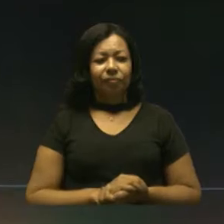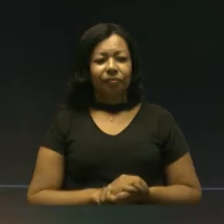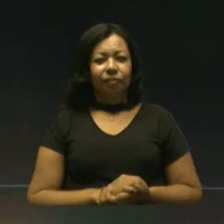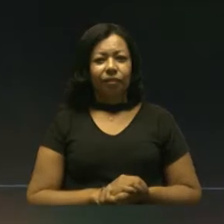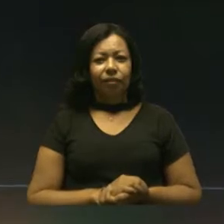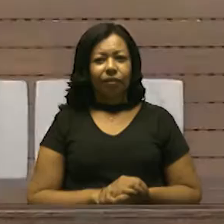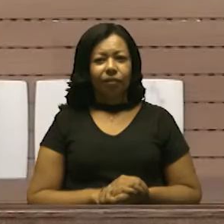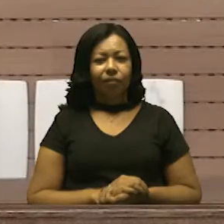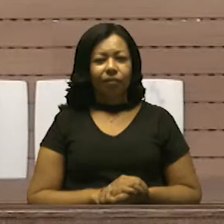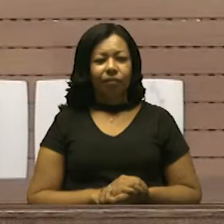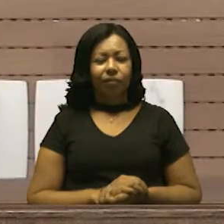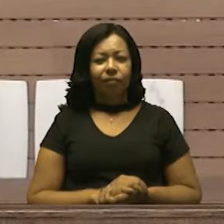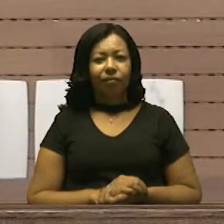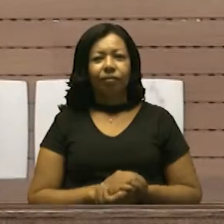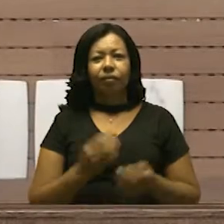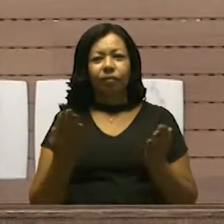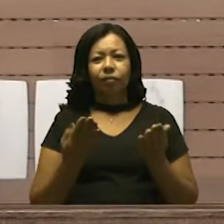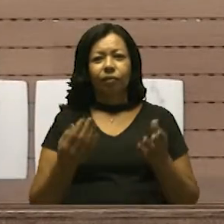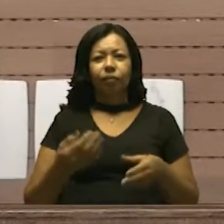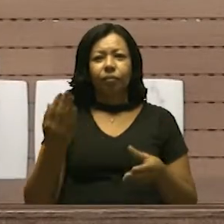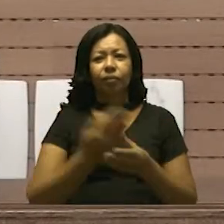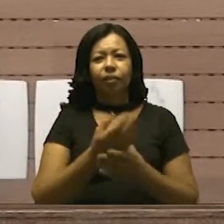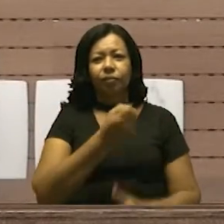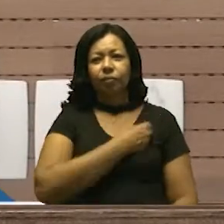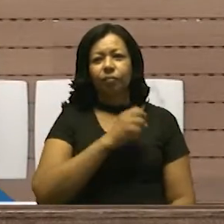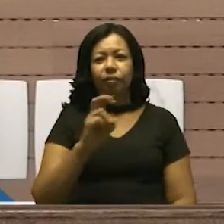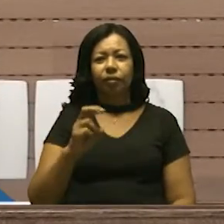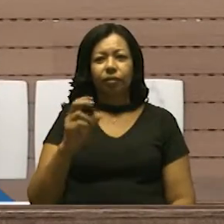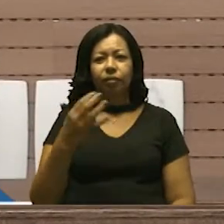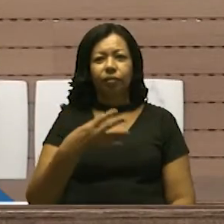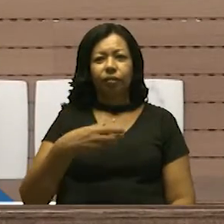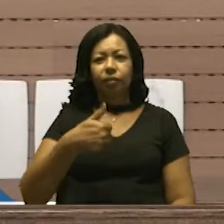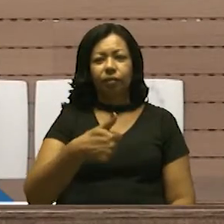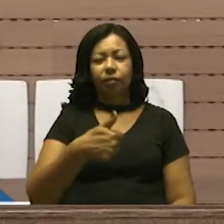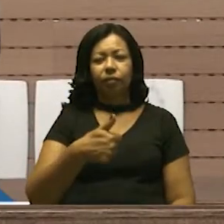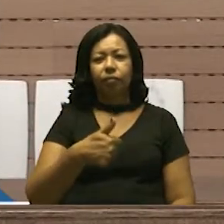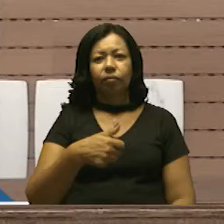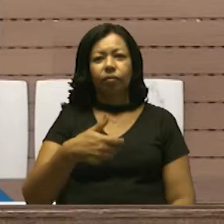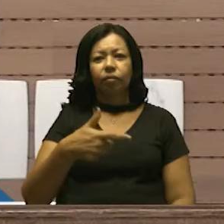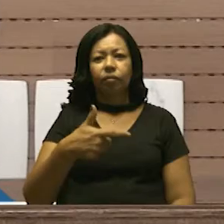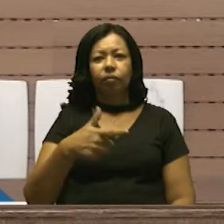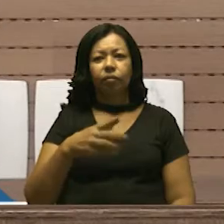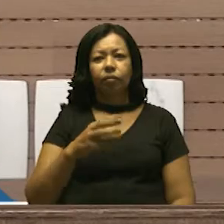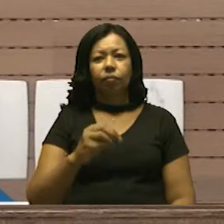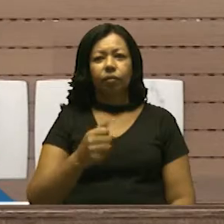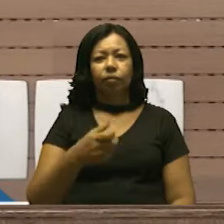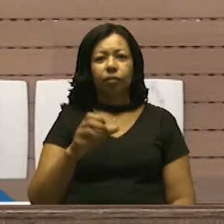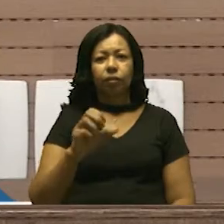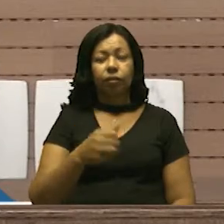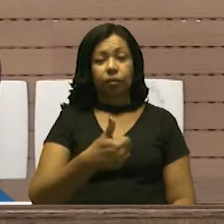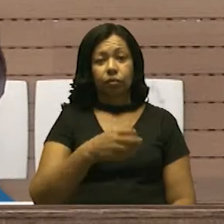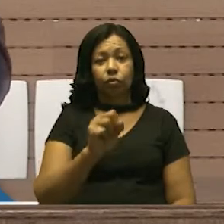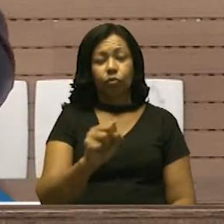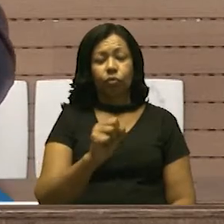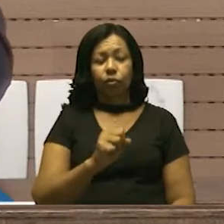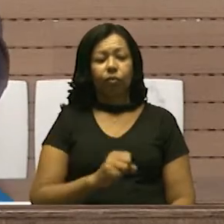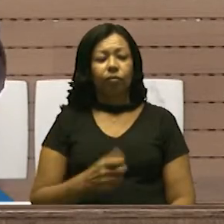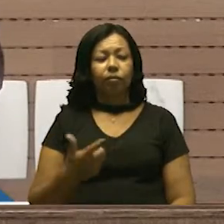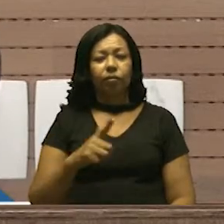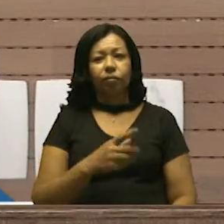O próximo item da pauta é o processo nº 541-2018, projeto de lei 74-2018,